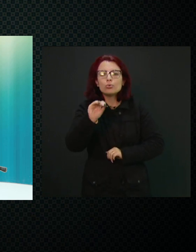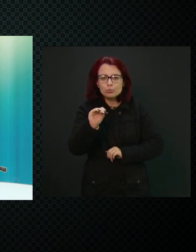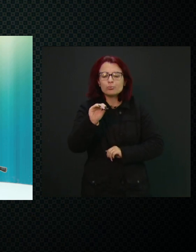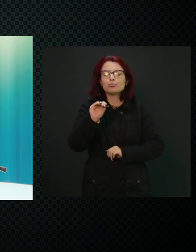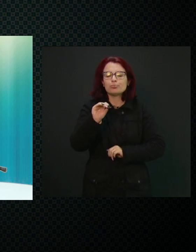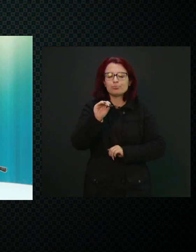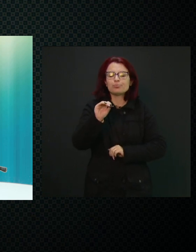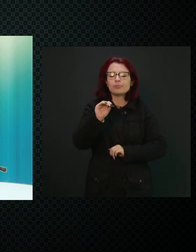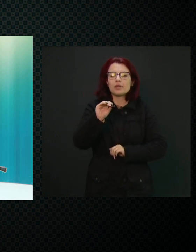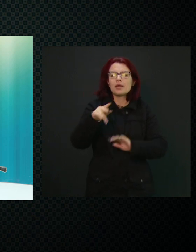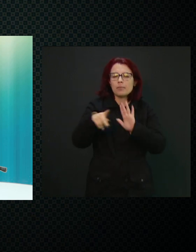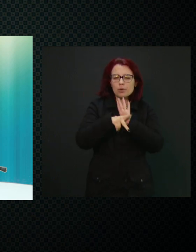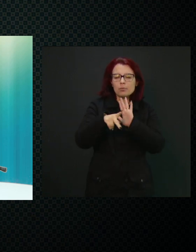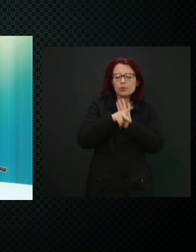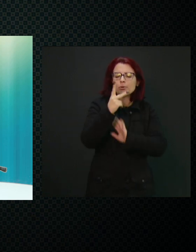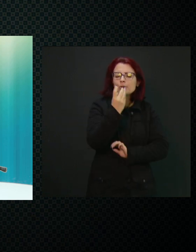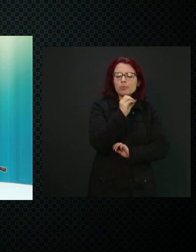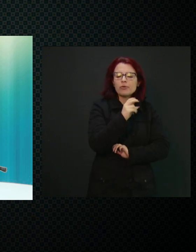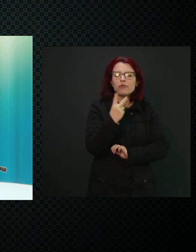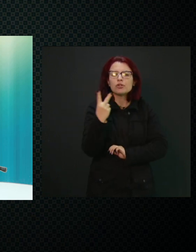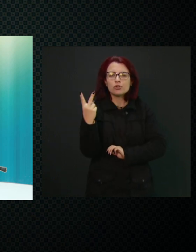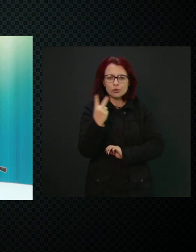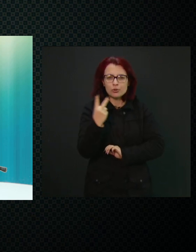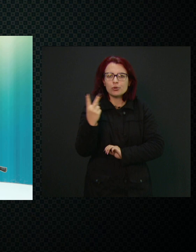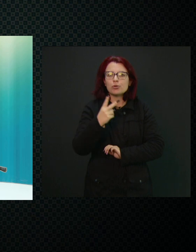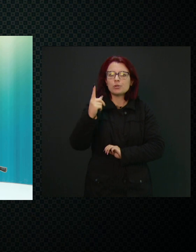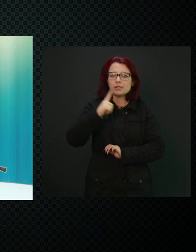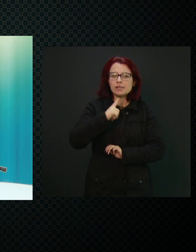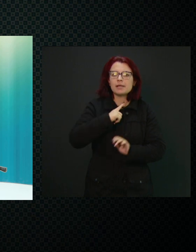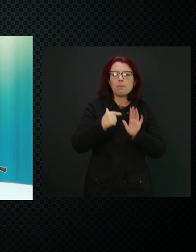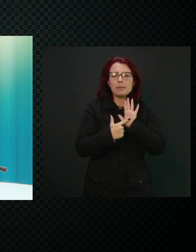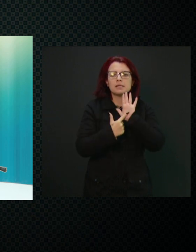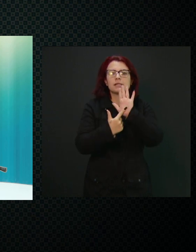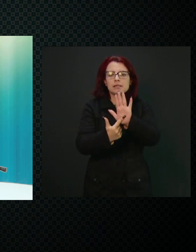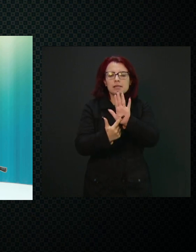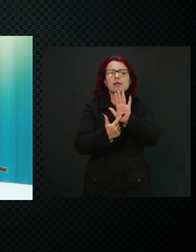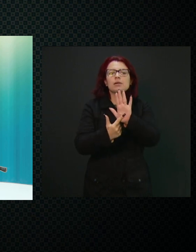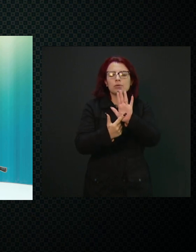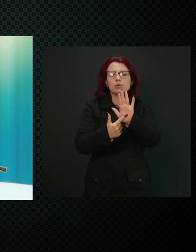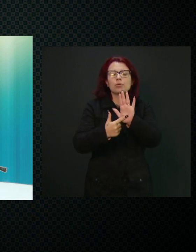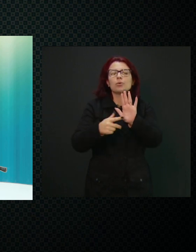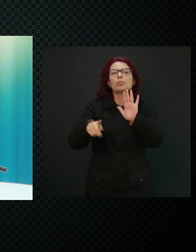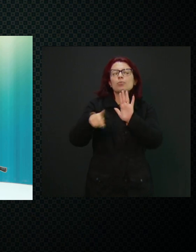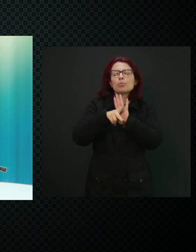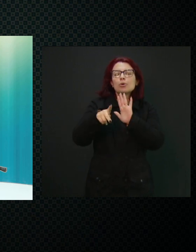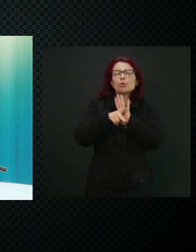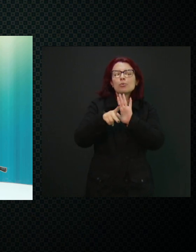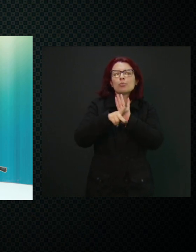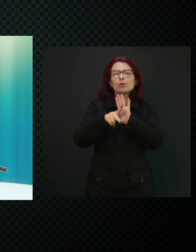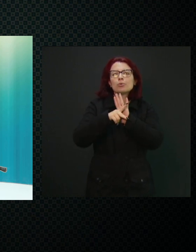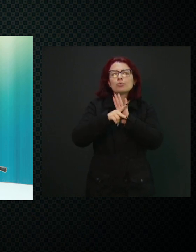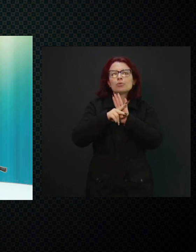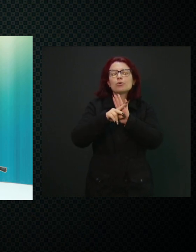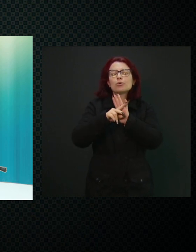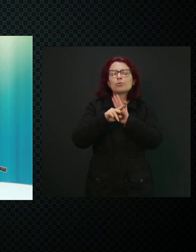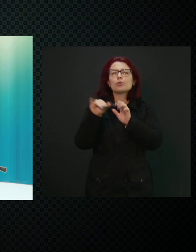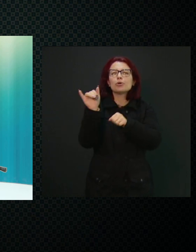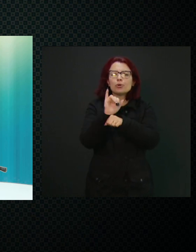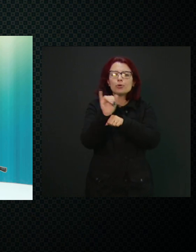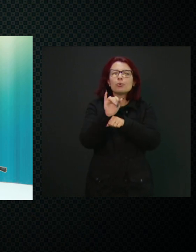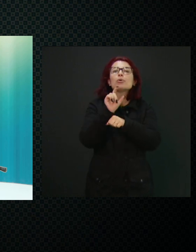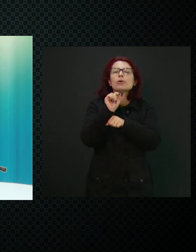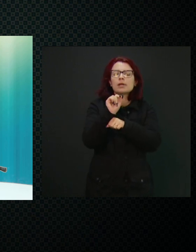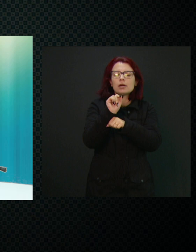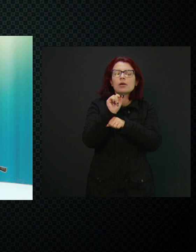webinário de 2022 que está sendo apresentado pelo canal do professor e hoje temos